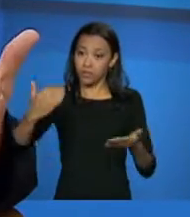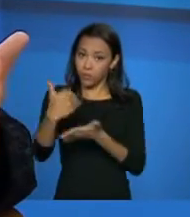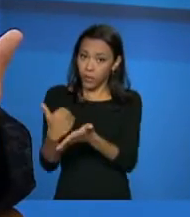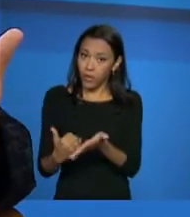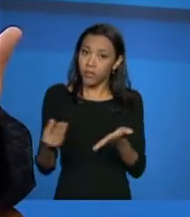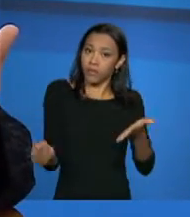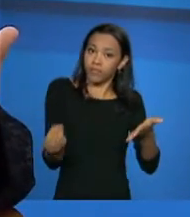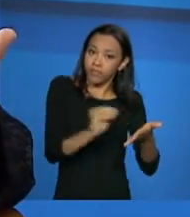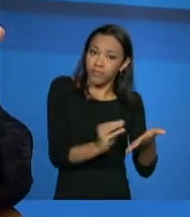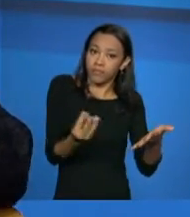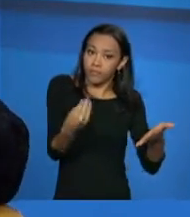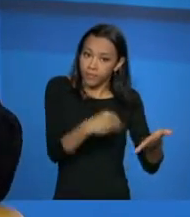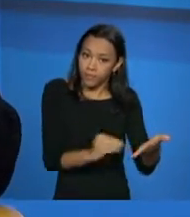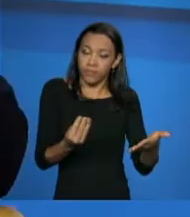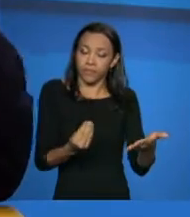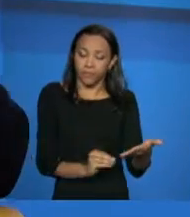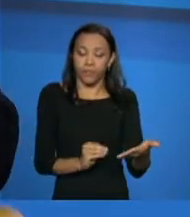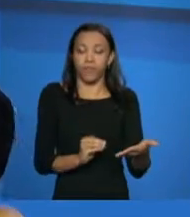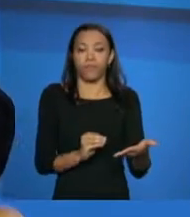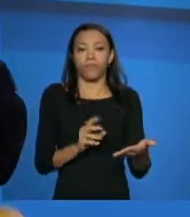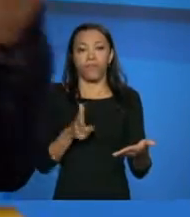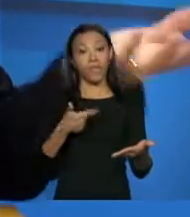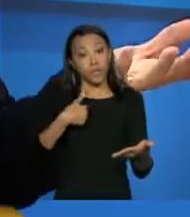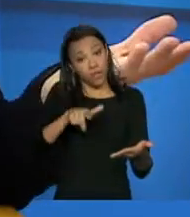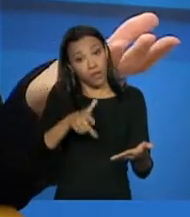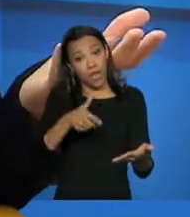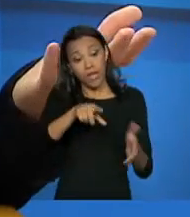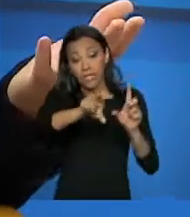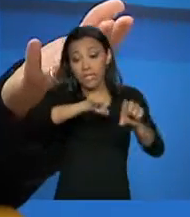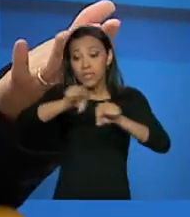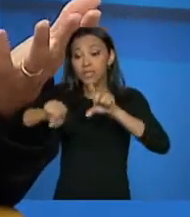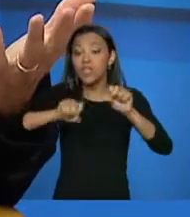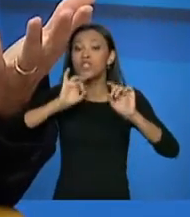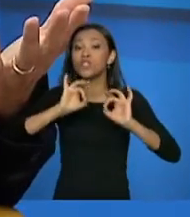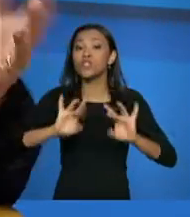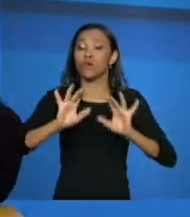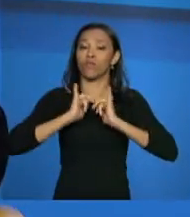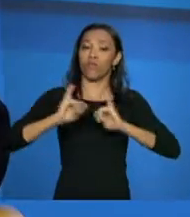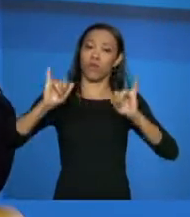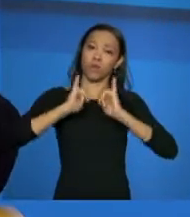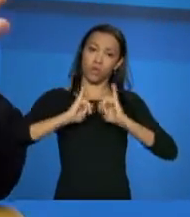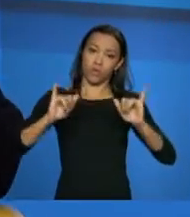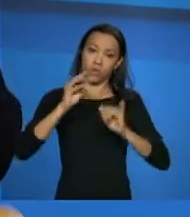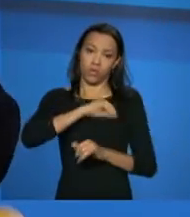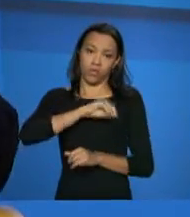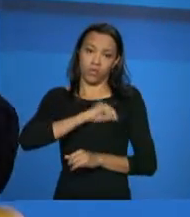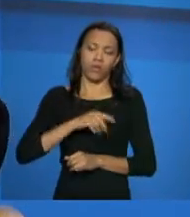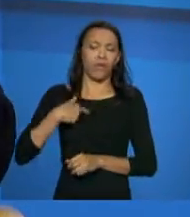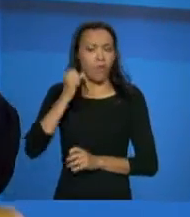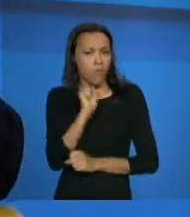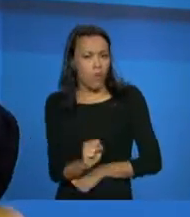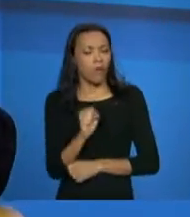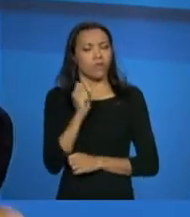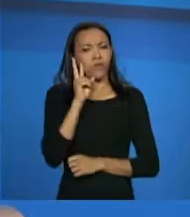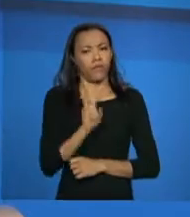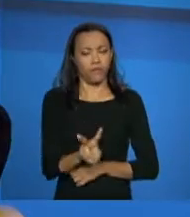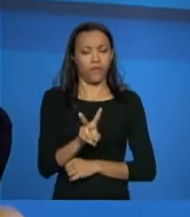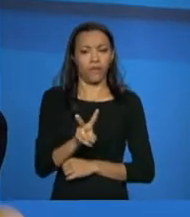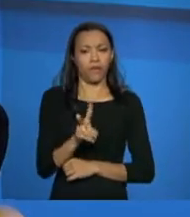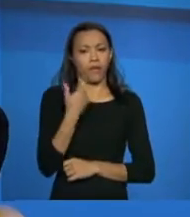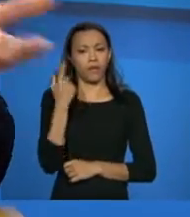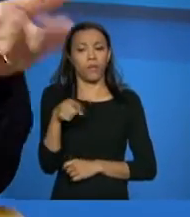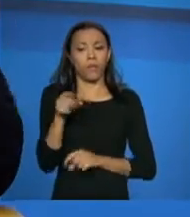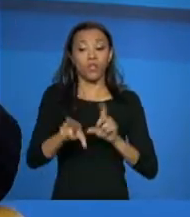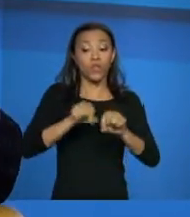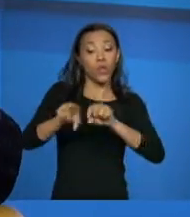muitas vezes não necessitam. Muitas vezes a seleção só precisa ter informação socioeconômica, posso olhar realmente o cadastro para fazer a seleção